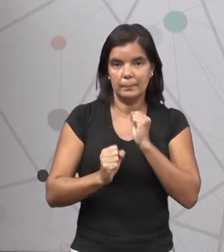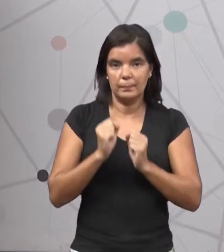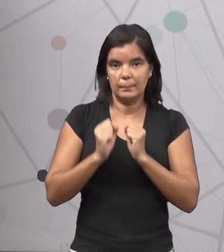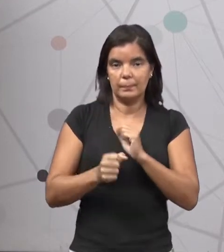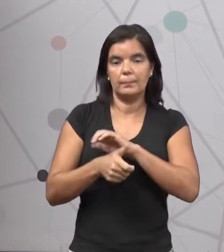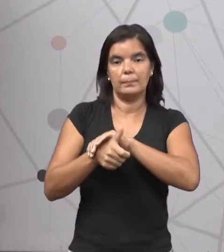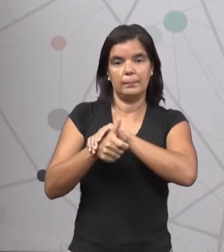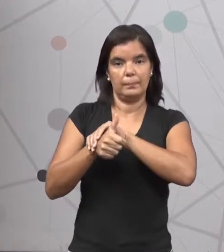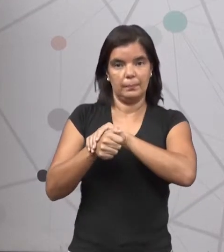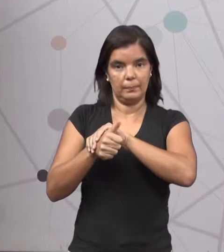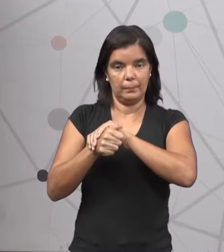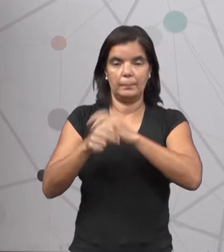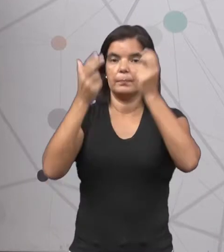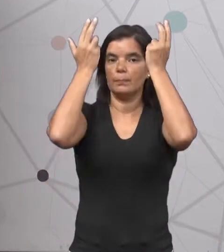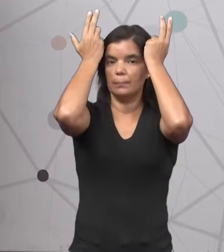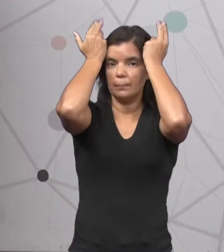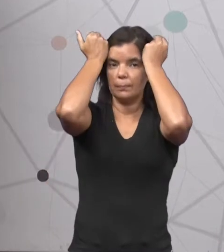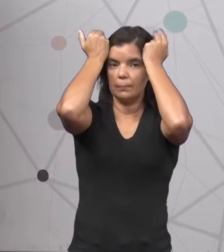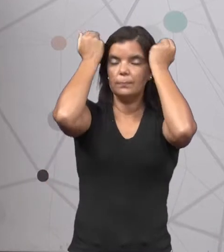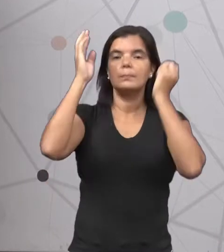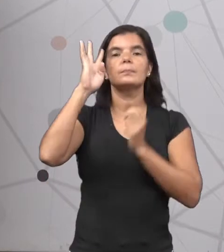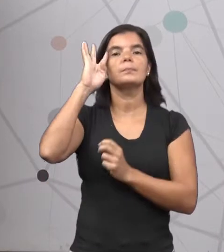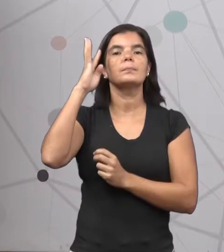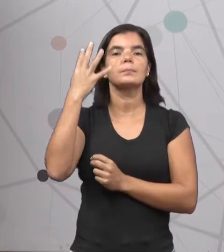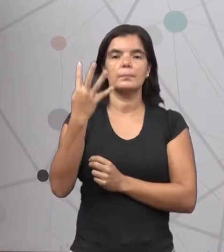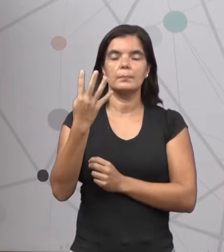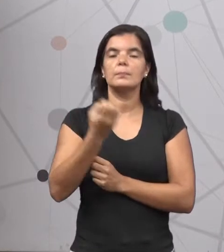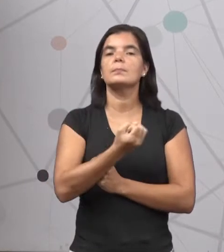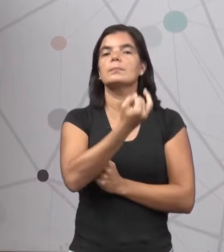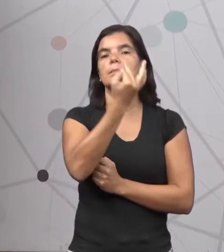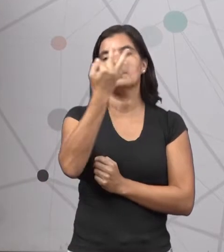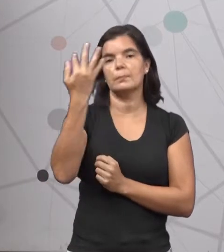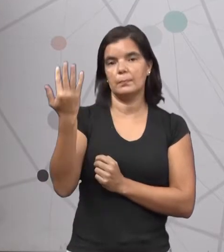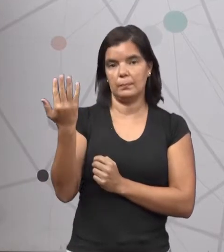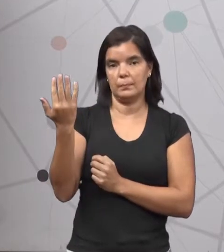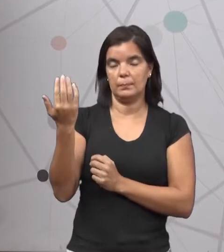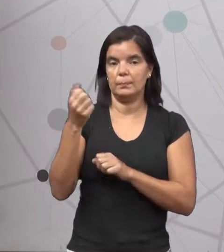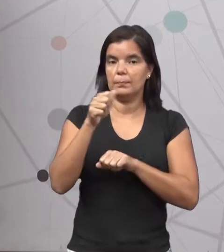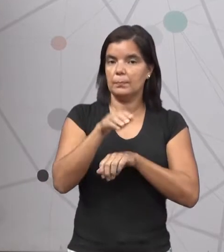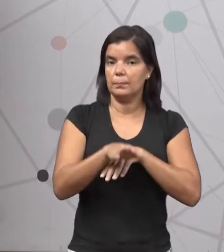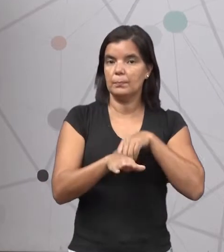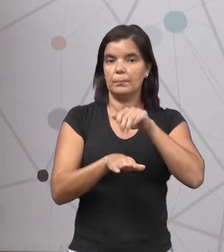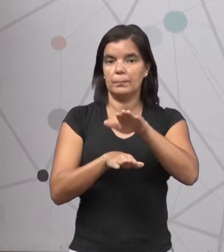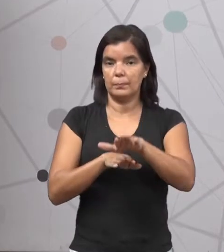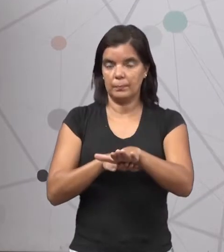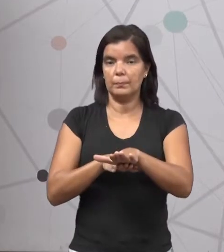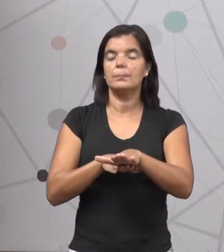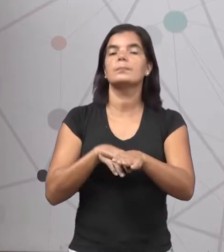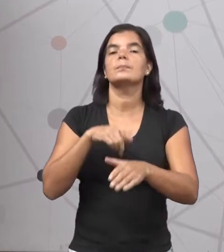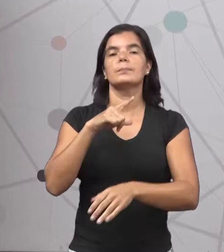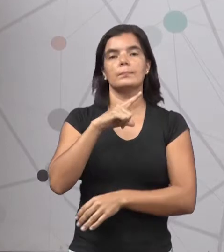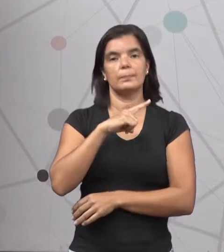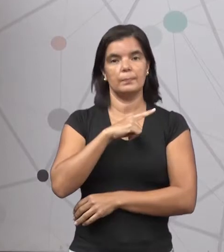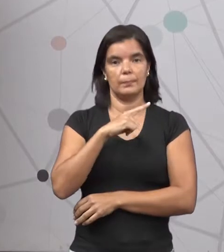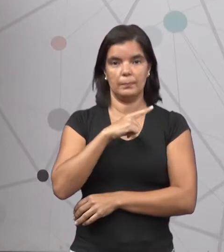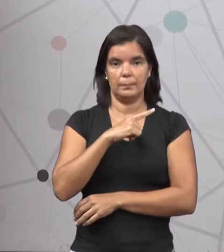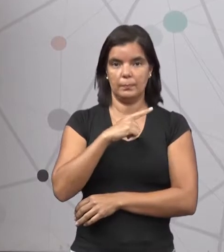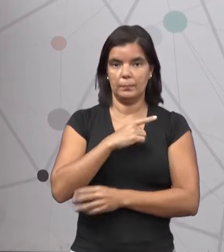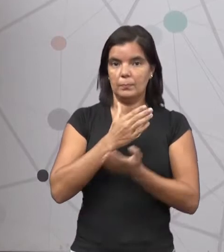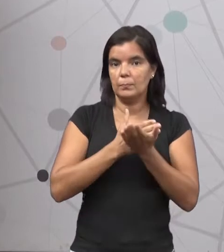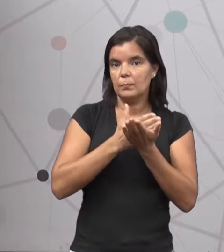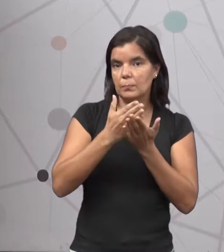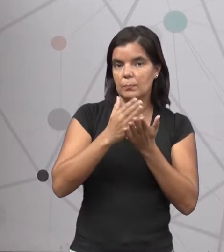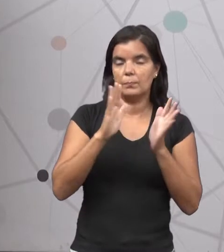a lebre e a tartaruga decidiram contar a quantidade de passos que daria do